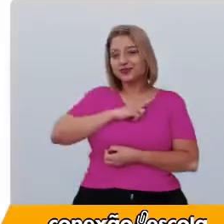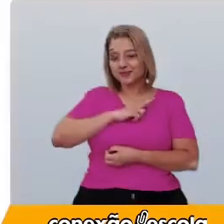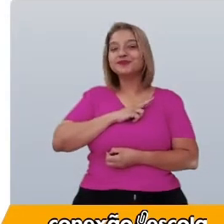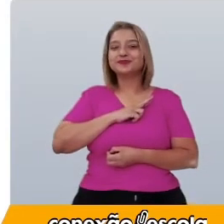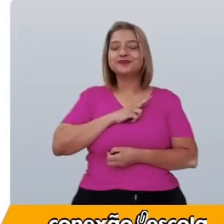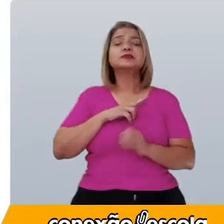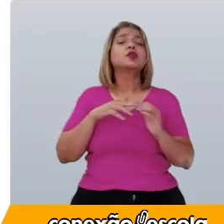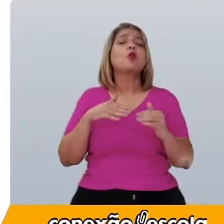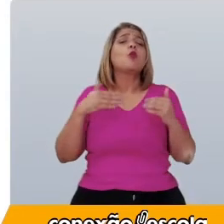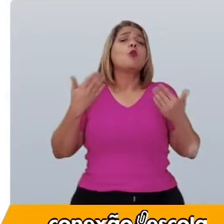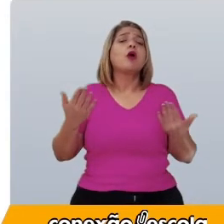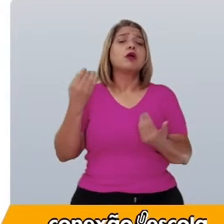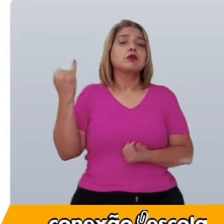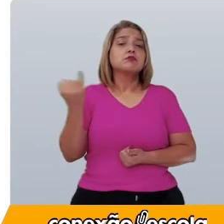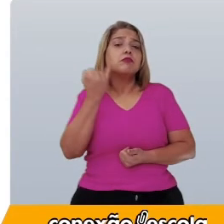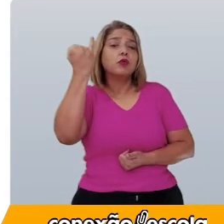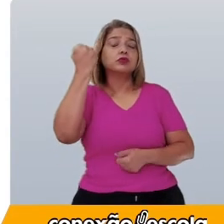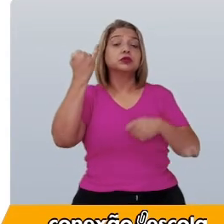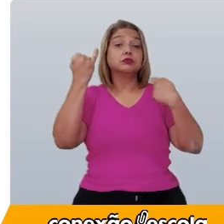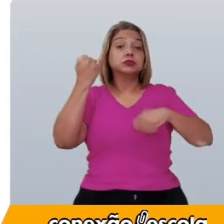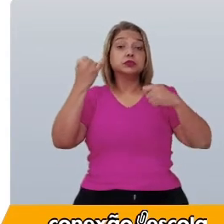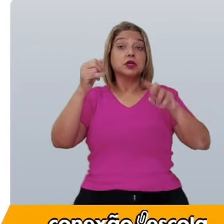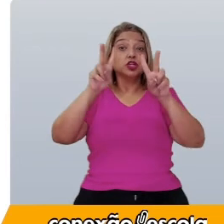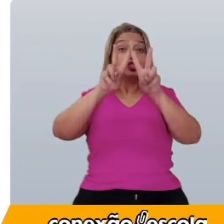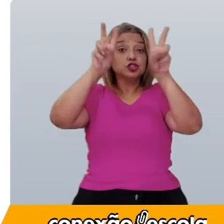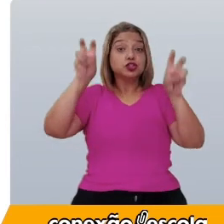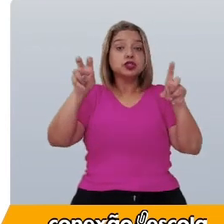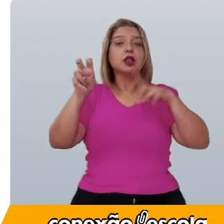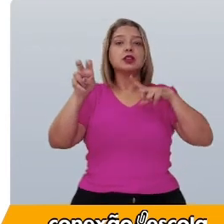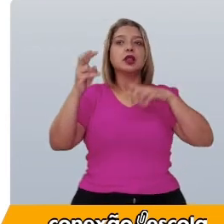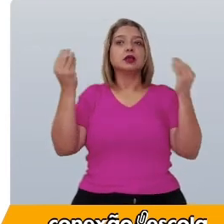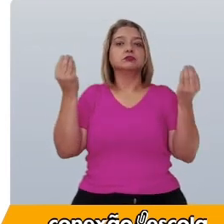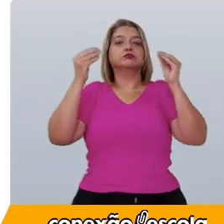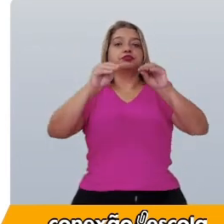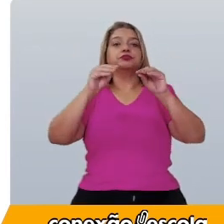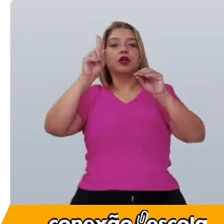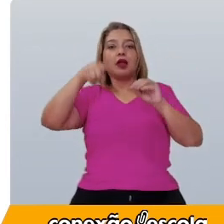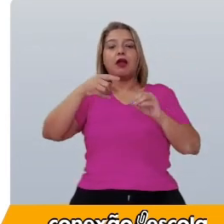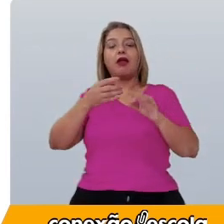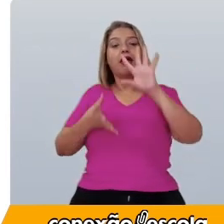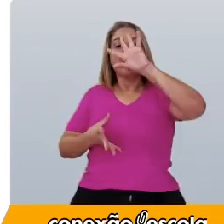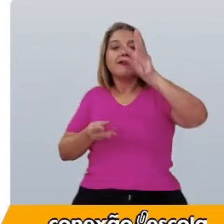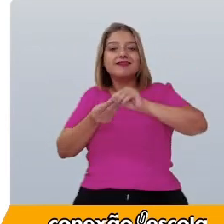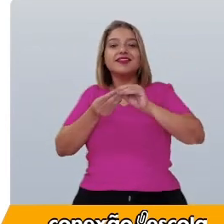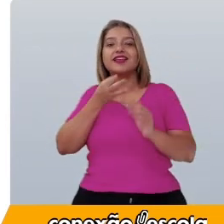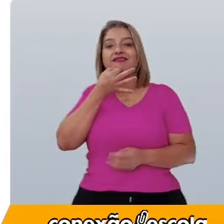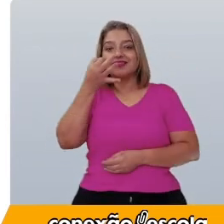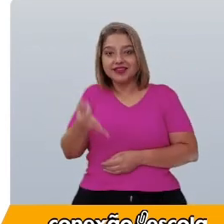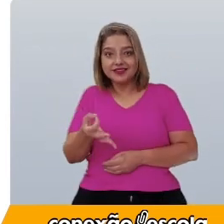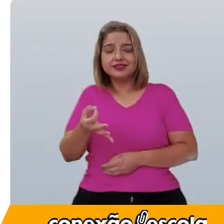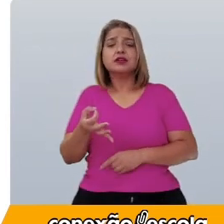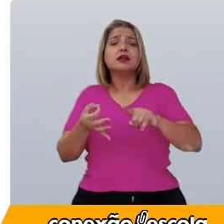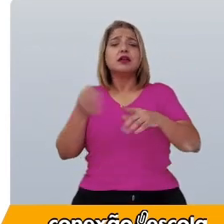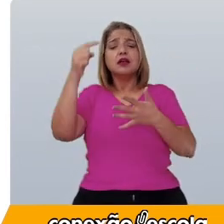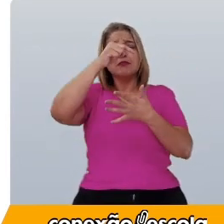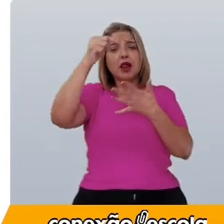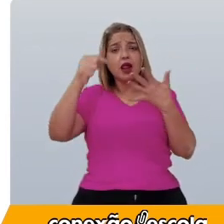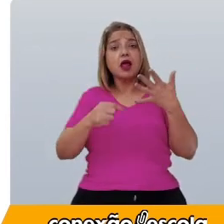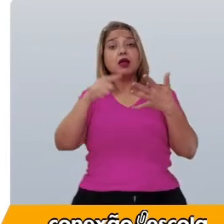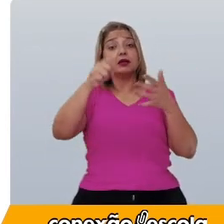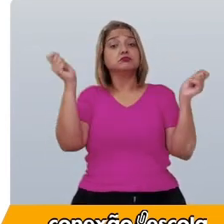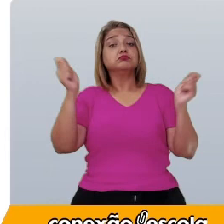Qual é a importância do título na resenha crítica? Que elementos podem ser